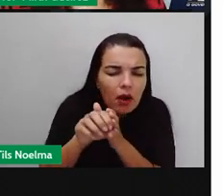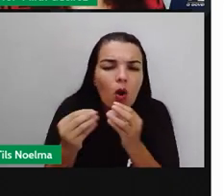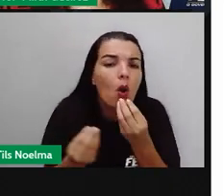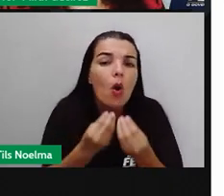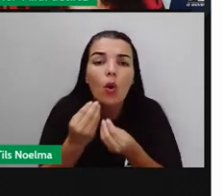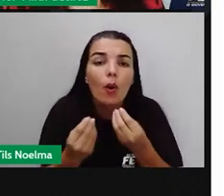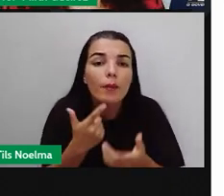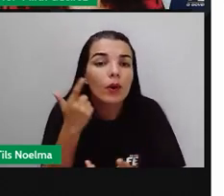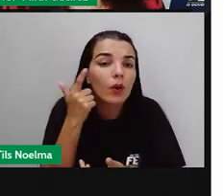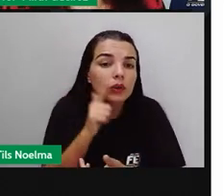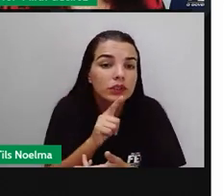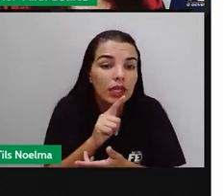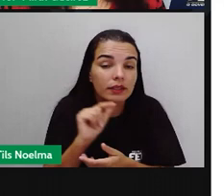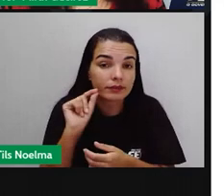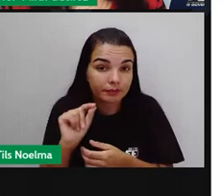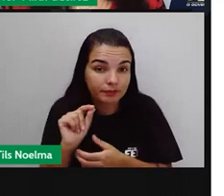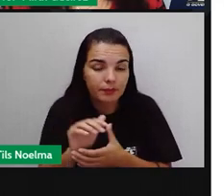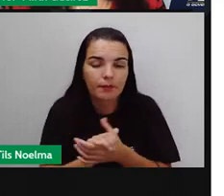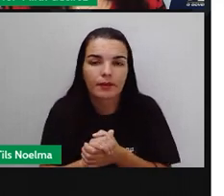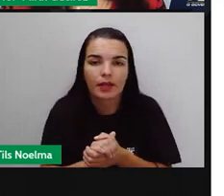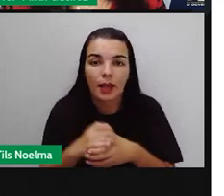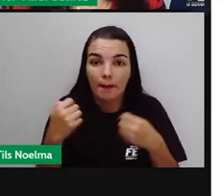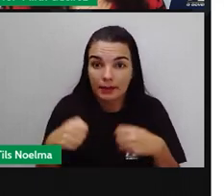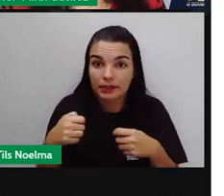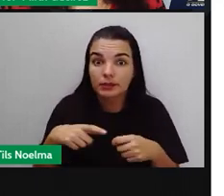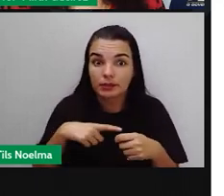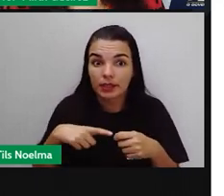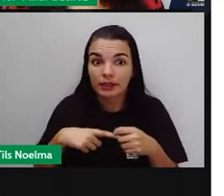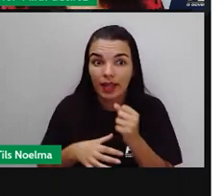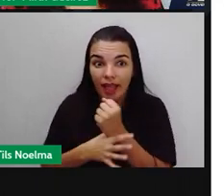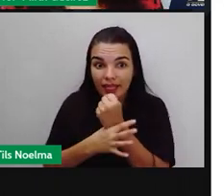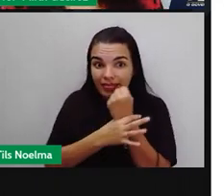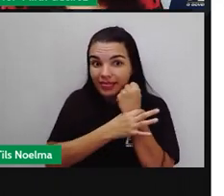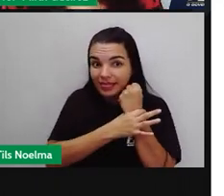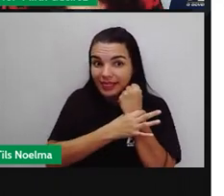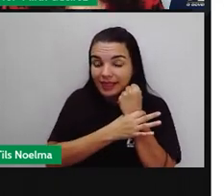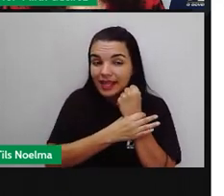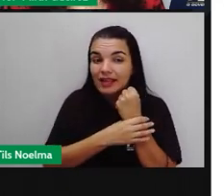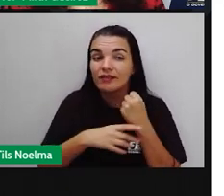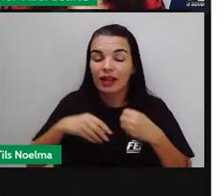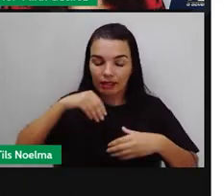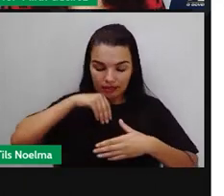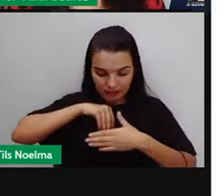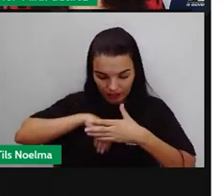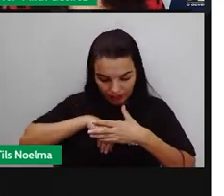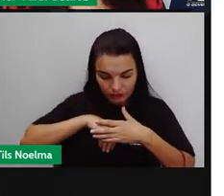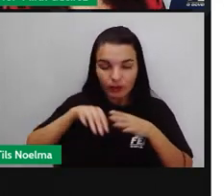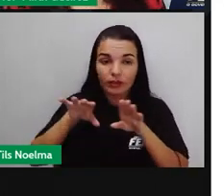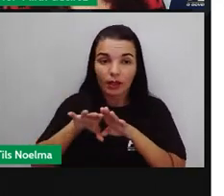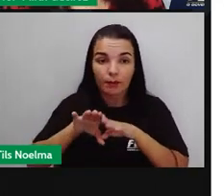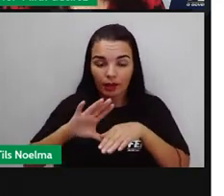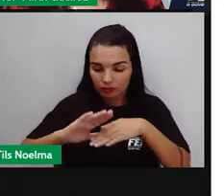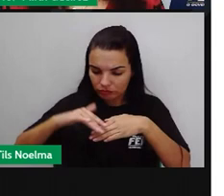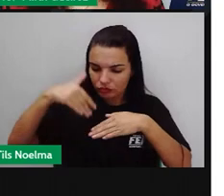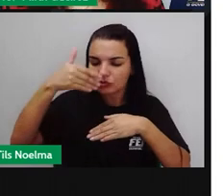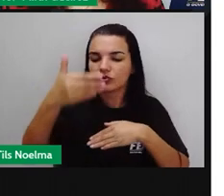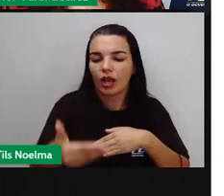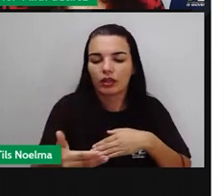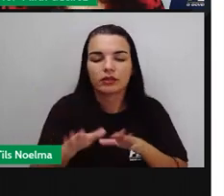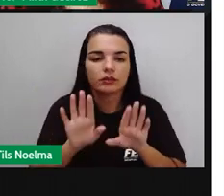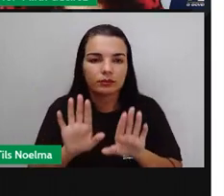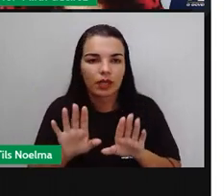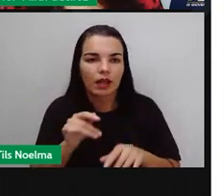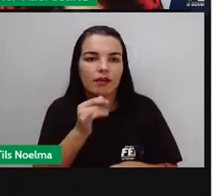consegue fazer isso? Nós temos defesas externas, nós temos defesas internas, né? O muco